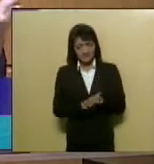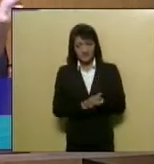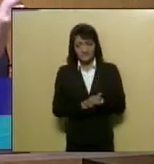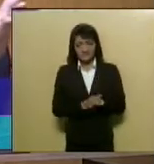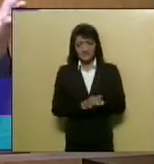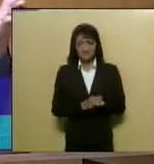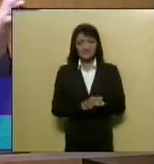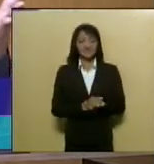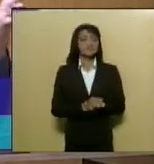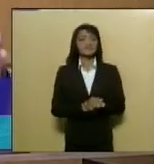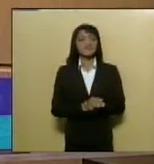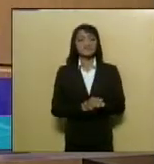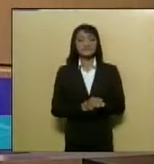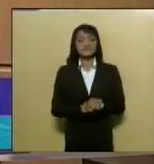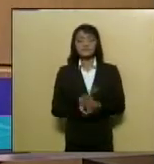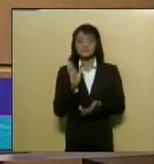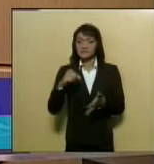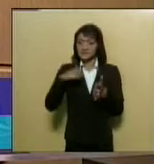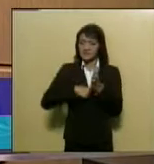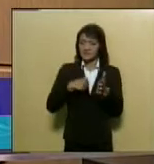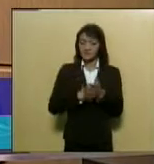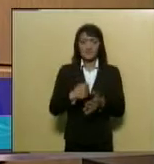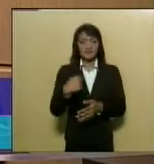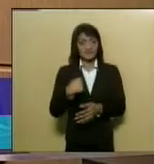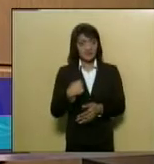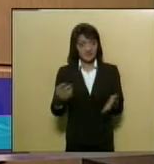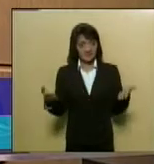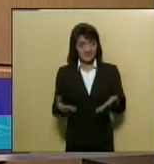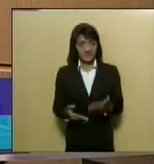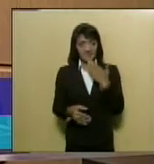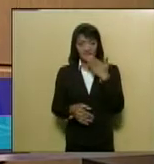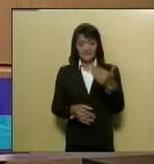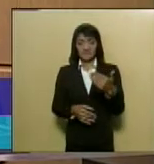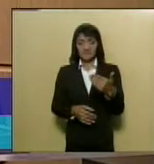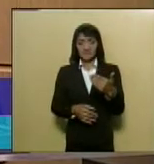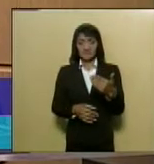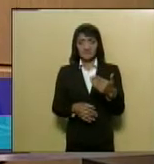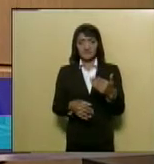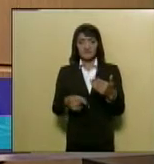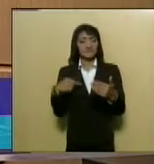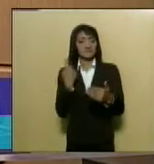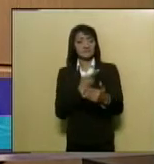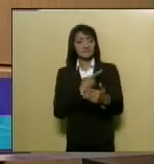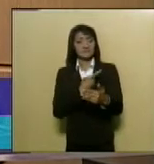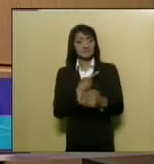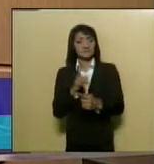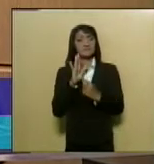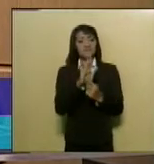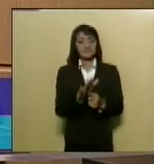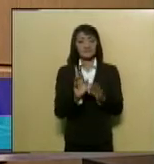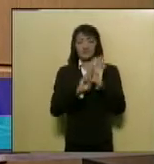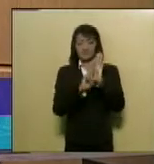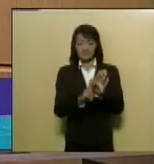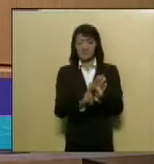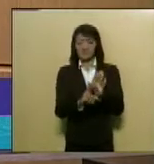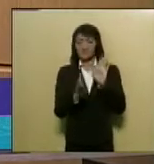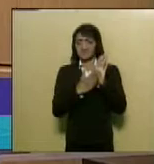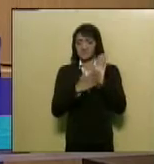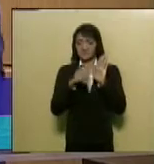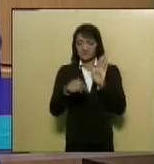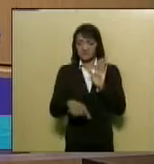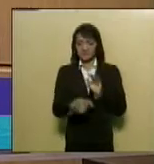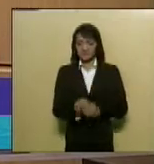uma reivindicação que faço para que esta casa se faça representar a partir de agora. Mas essa proposta está